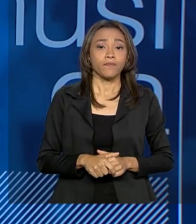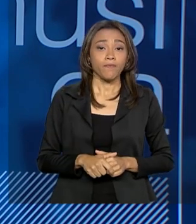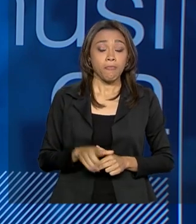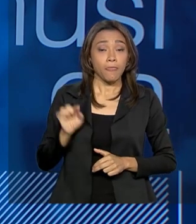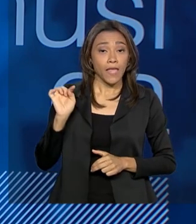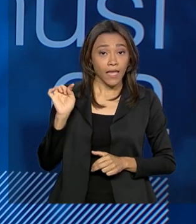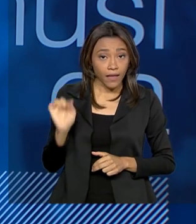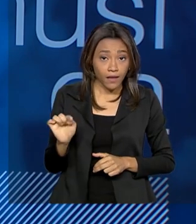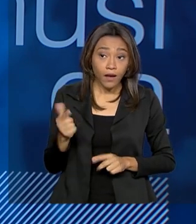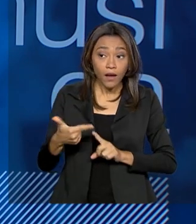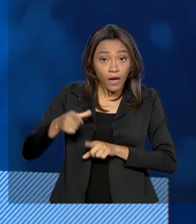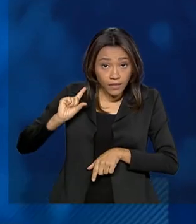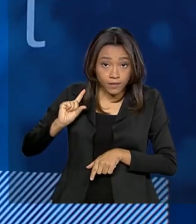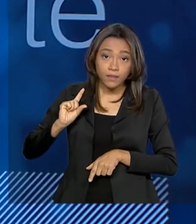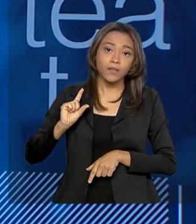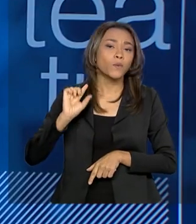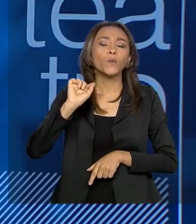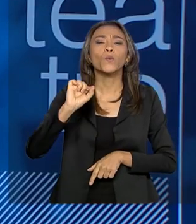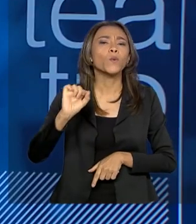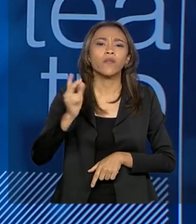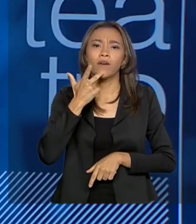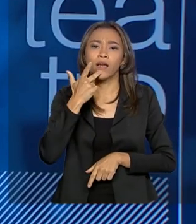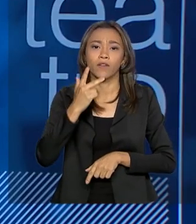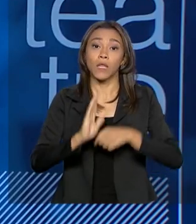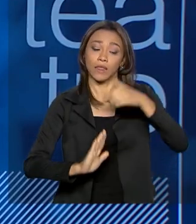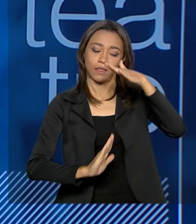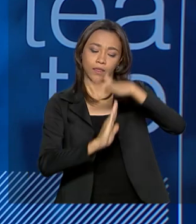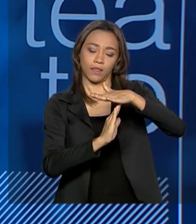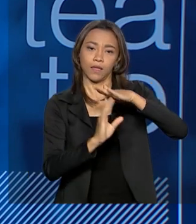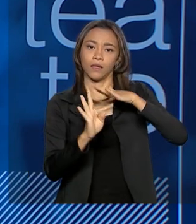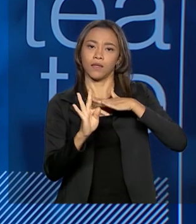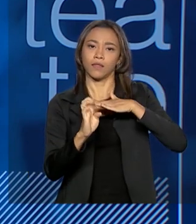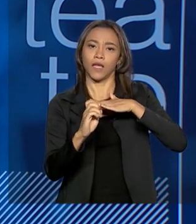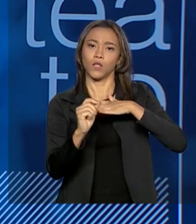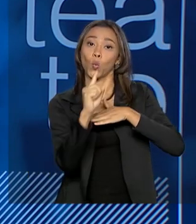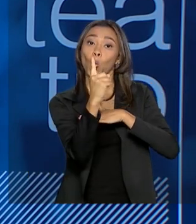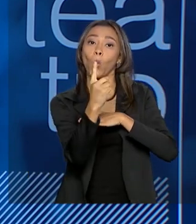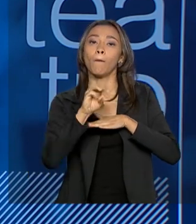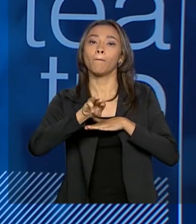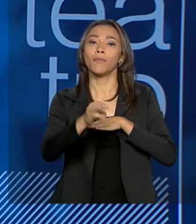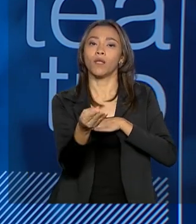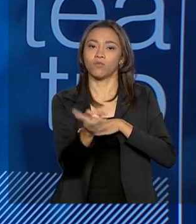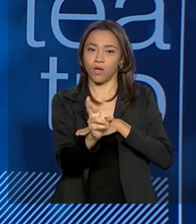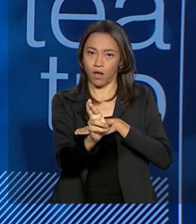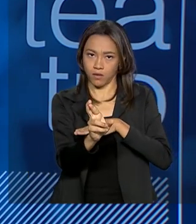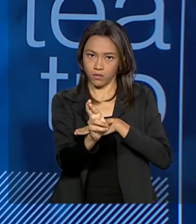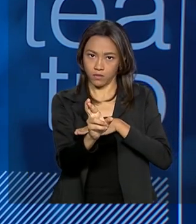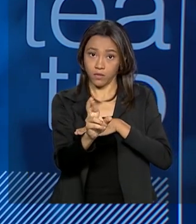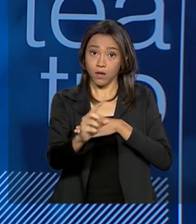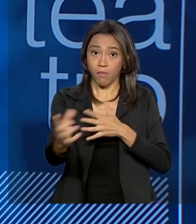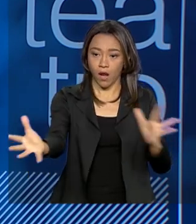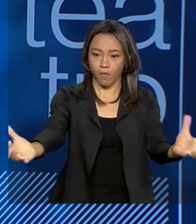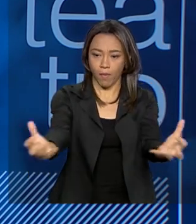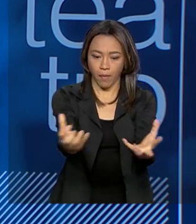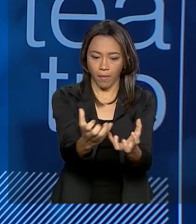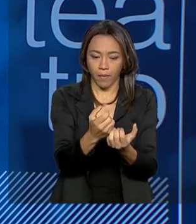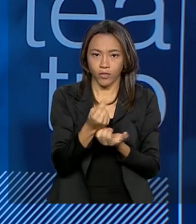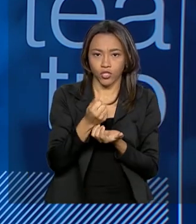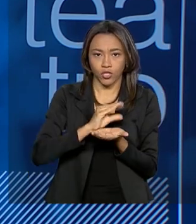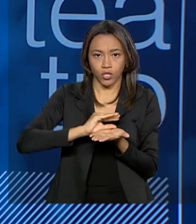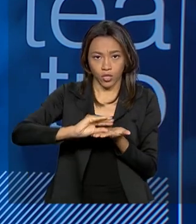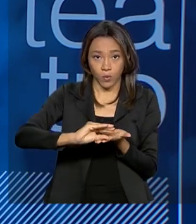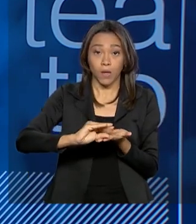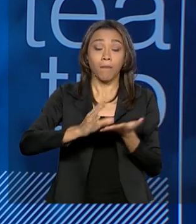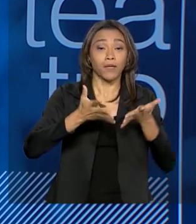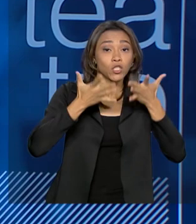Essa... Antes, se estabelecia o teto de um milhão de reais para a captação de recursos para espetáculos